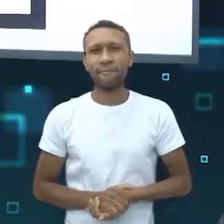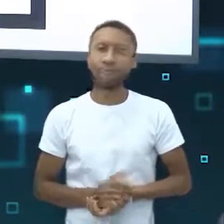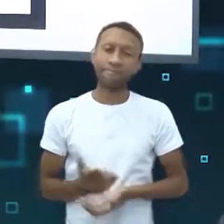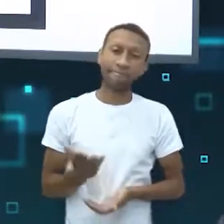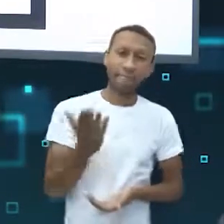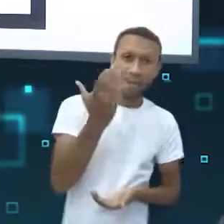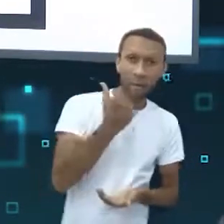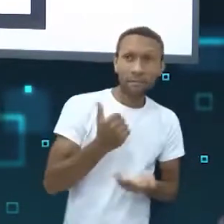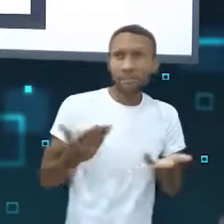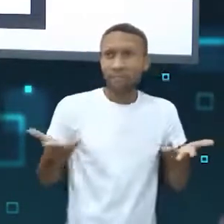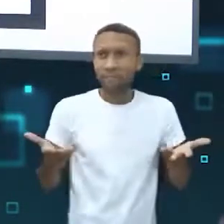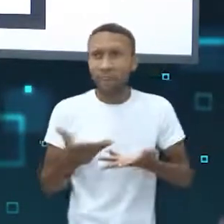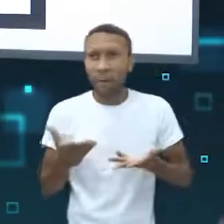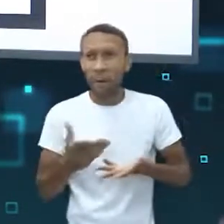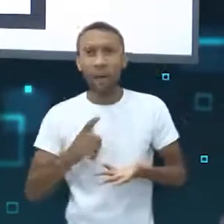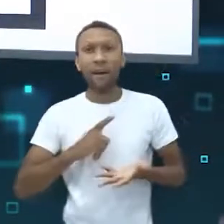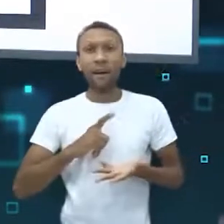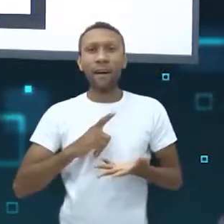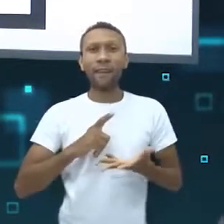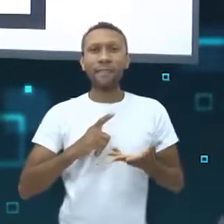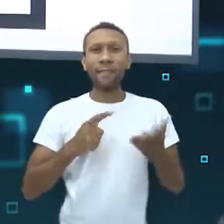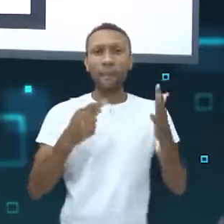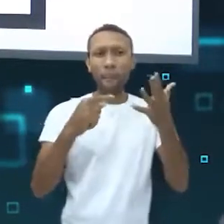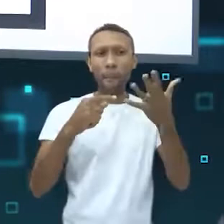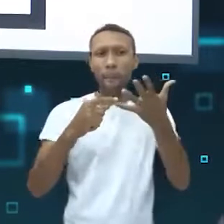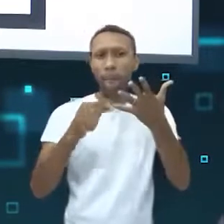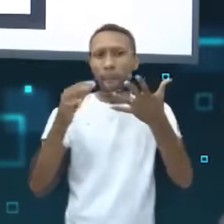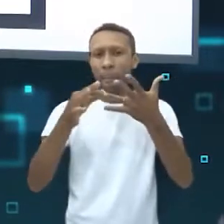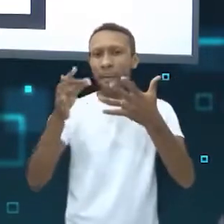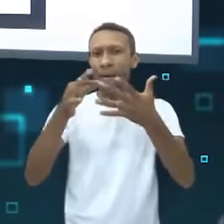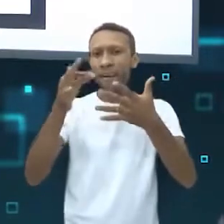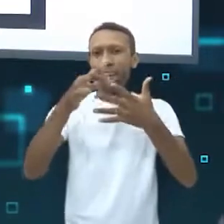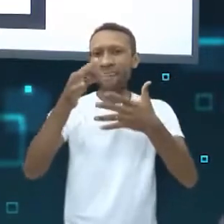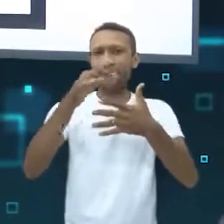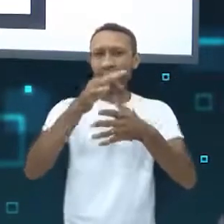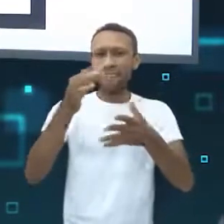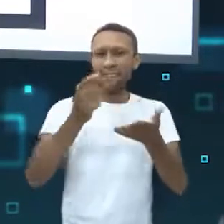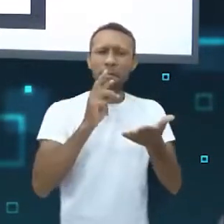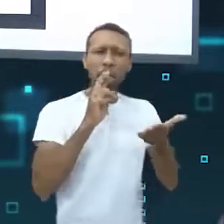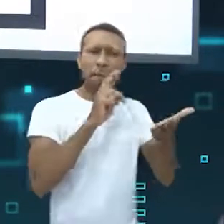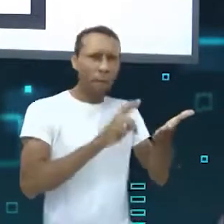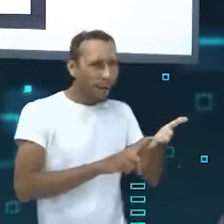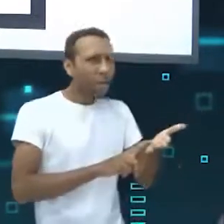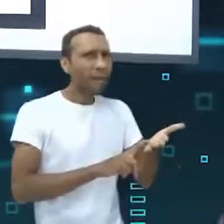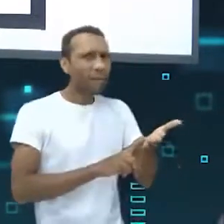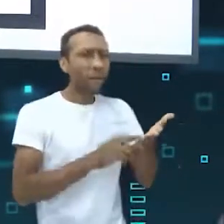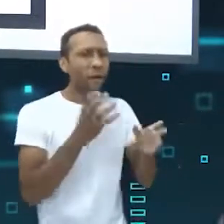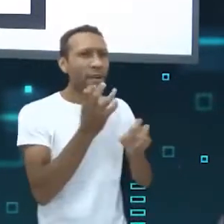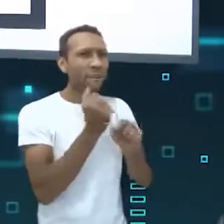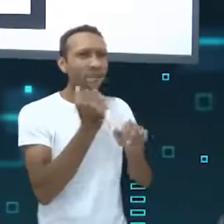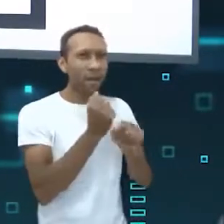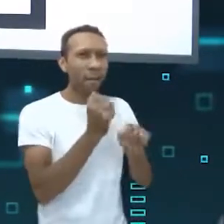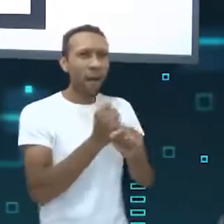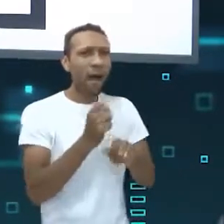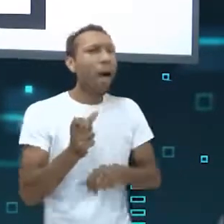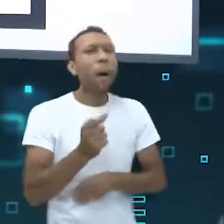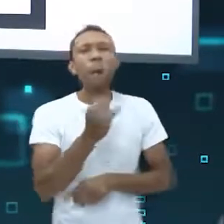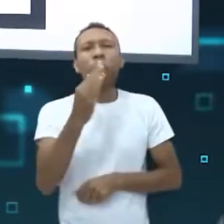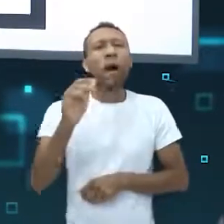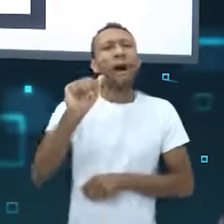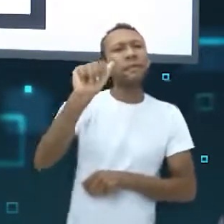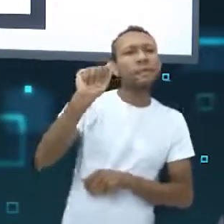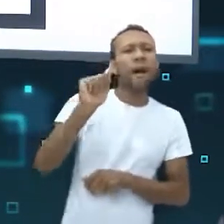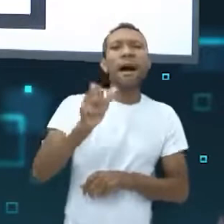Vamos lá, agora a gente vai para a pontuação das suas perguntas. Anotou aí no caderno quantos As você